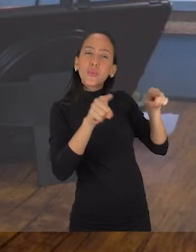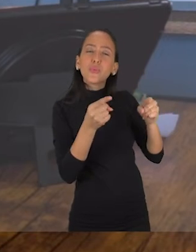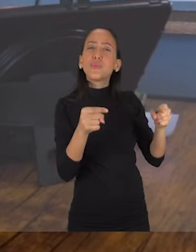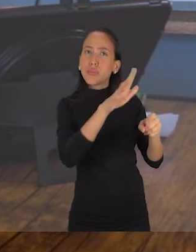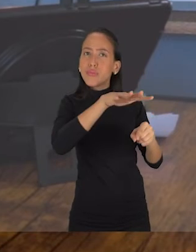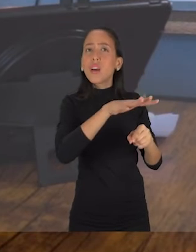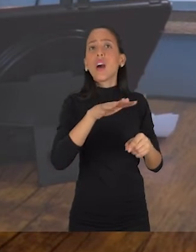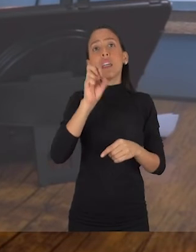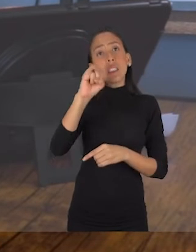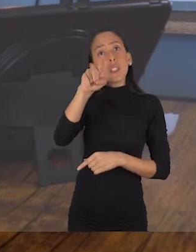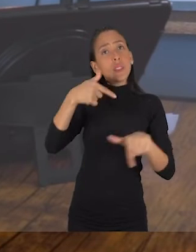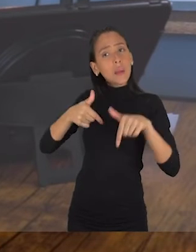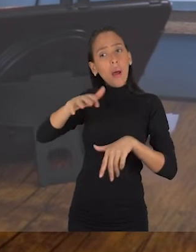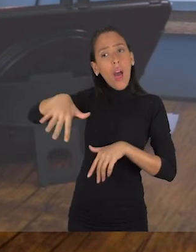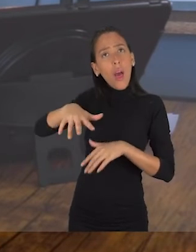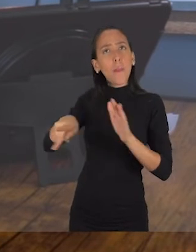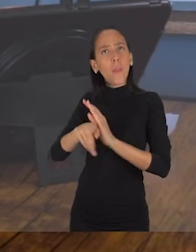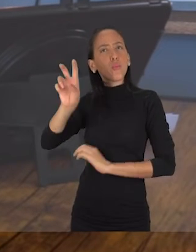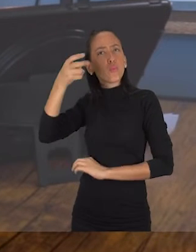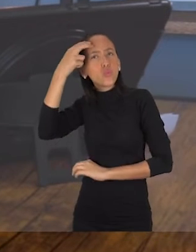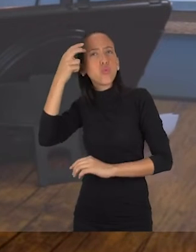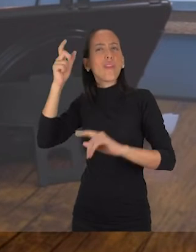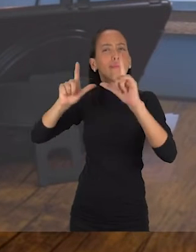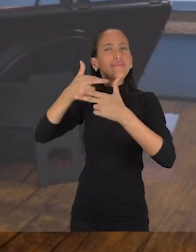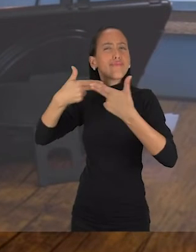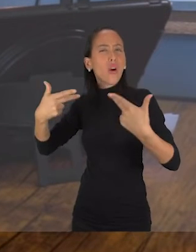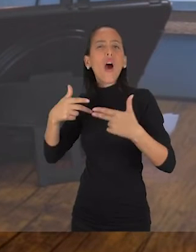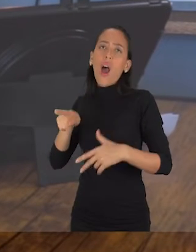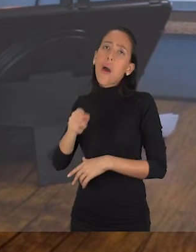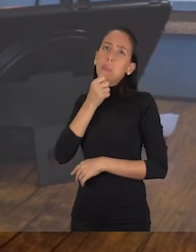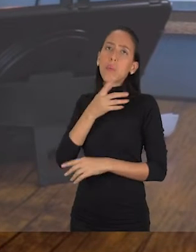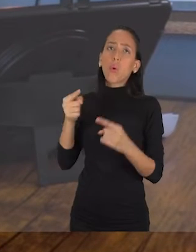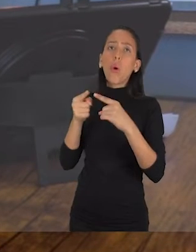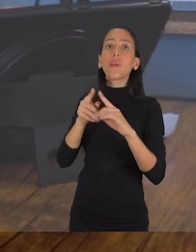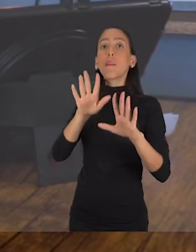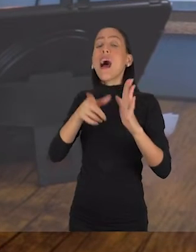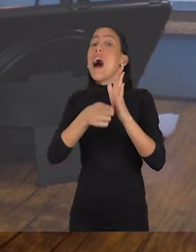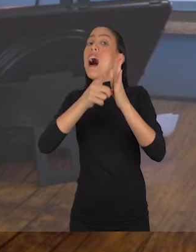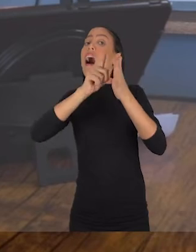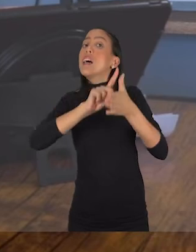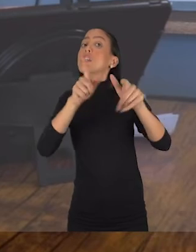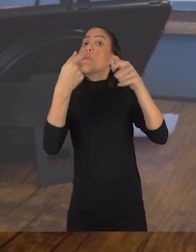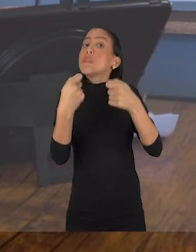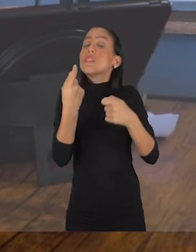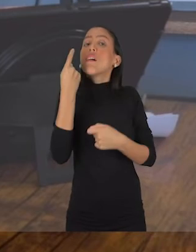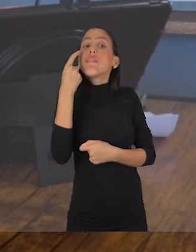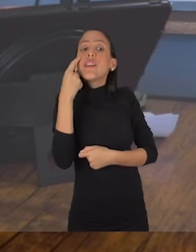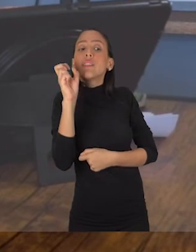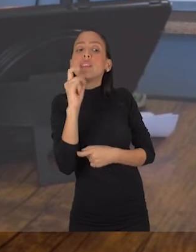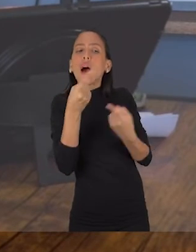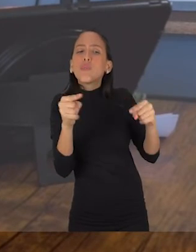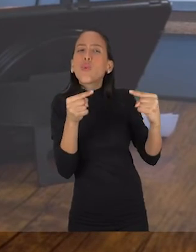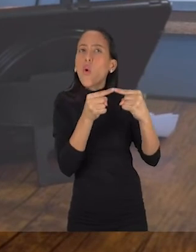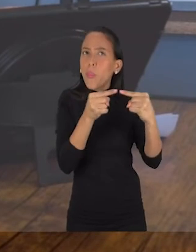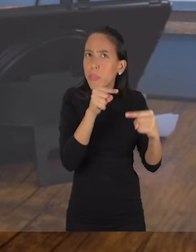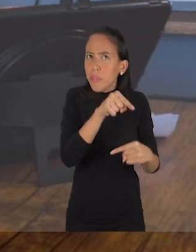entretenimento, a trilha é super bem-vinda. Só que antes da gente colocar uma trilha num vídeo, a gente precisa ver se essa música ela é